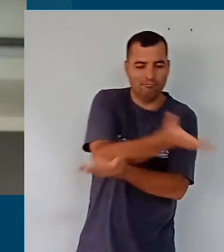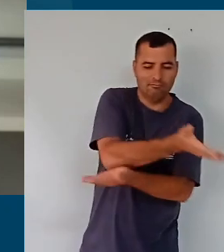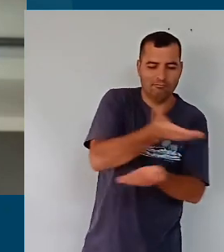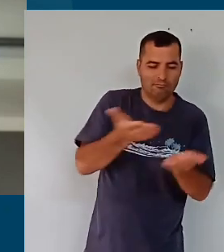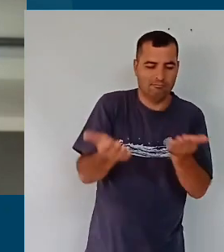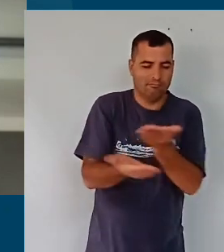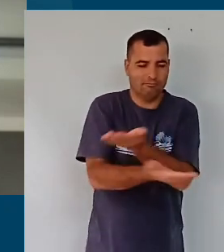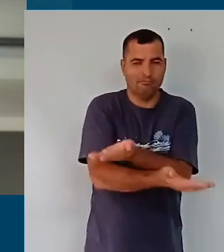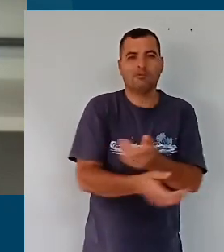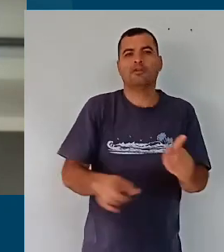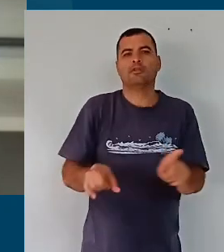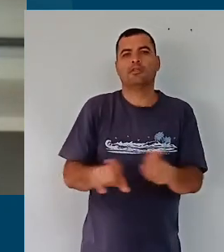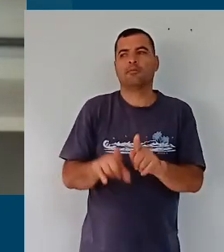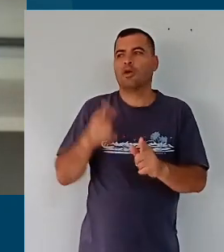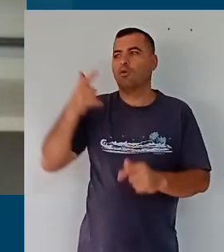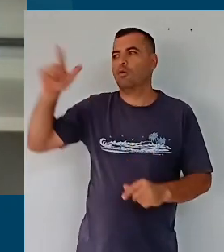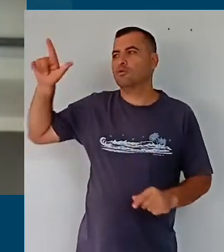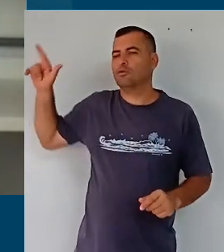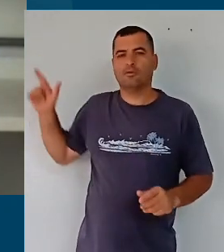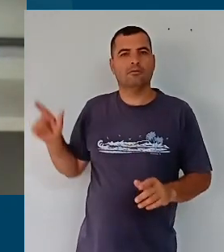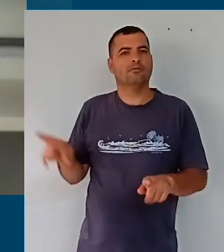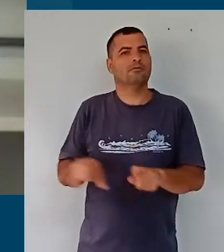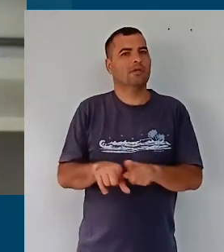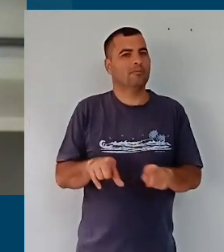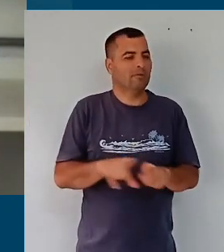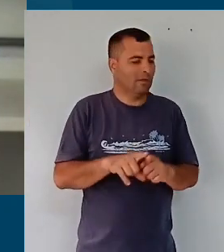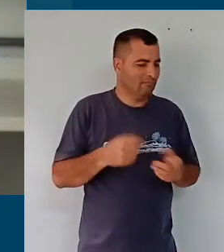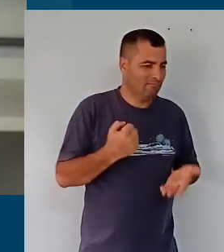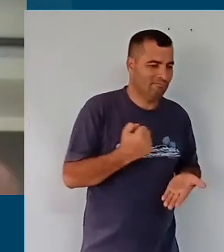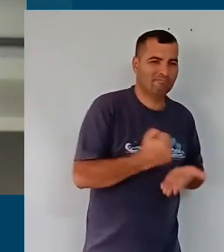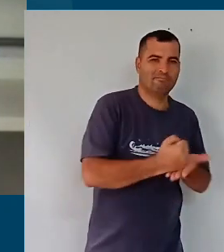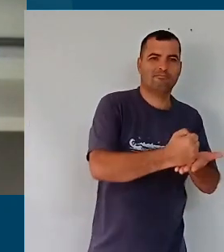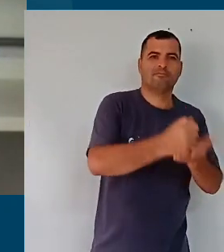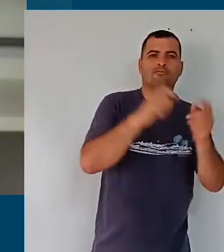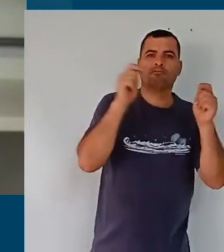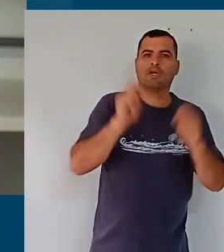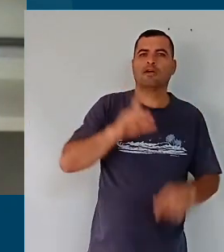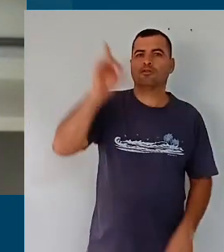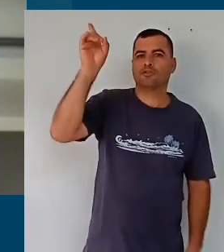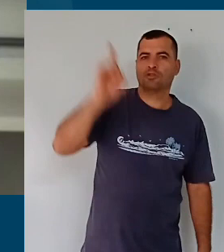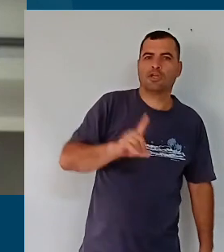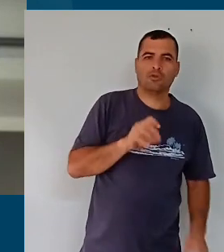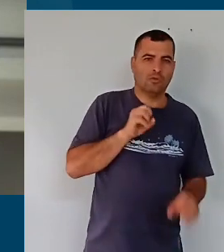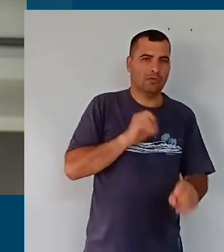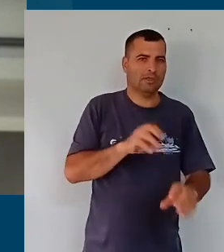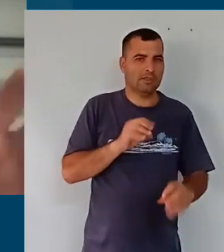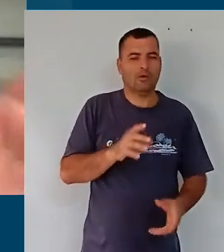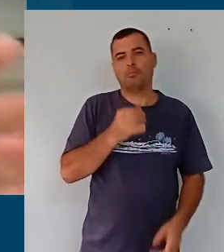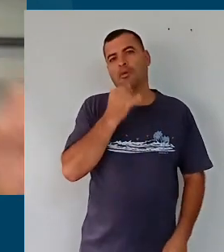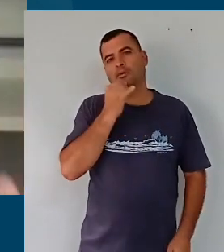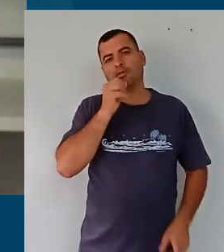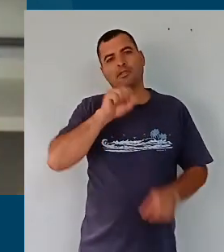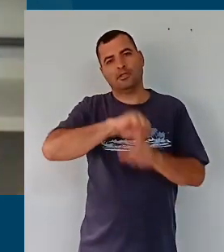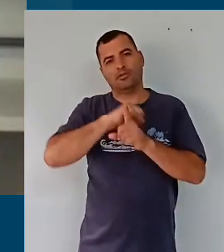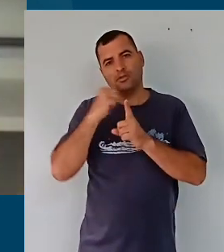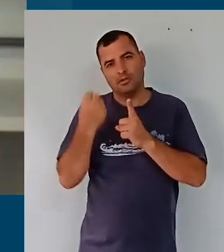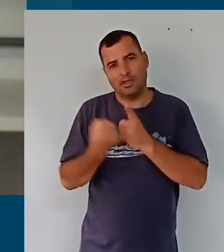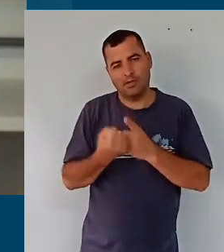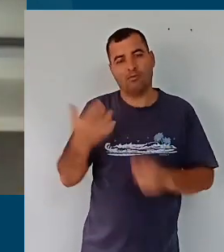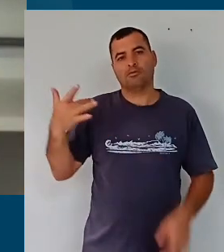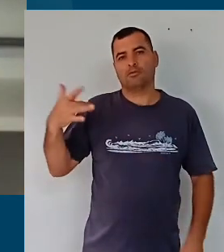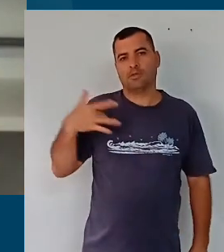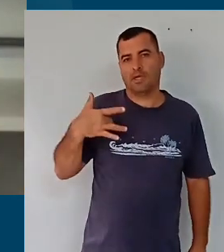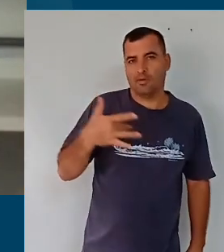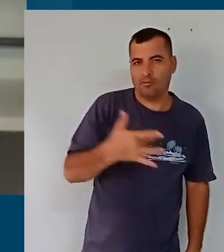educação com outras áreas que concorrem para poder garantir os direitos educacionais, como a área de assistência social,